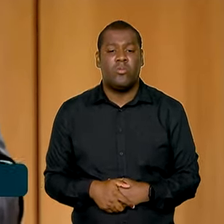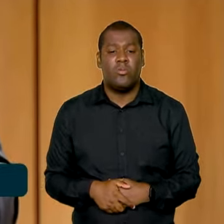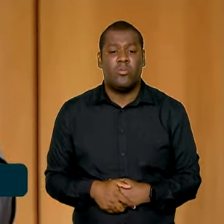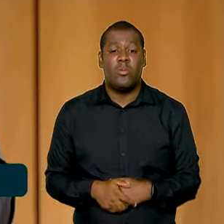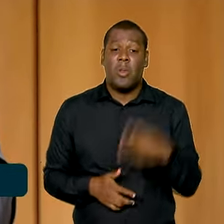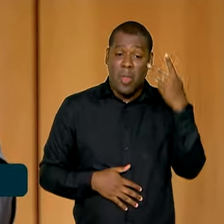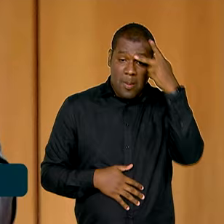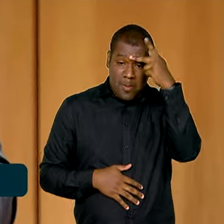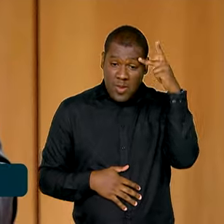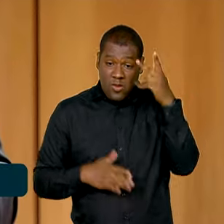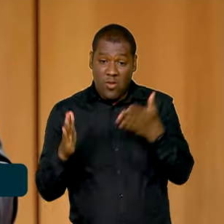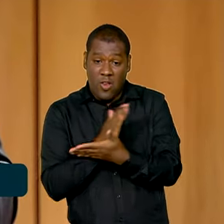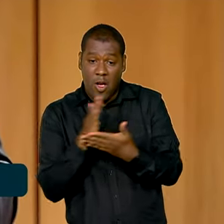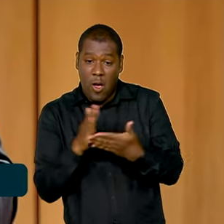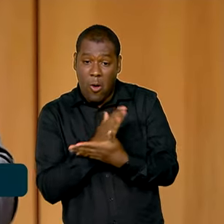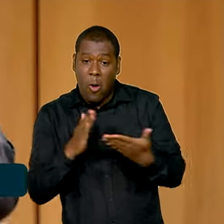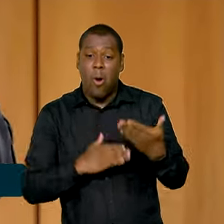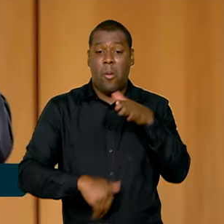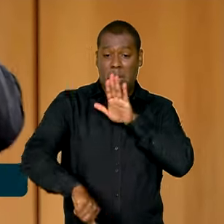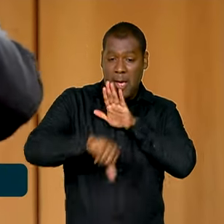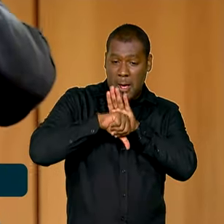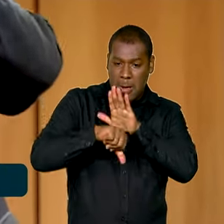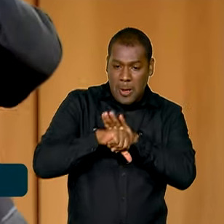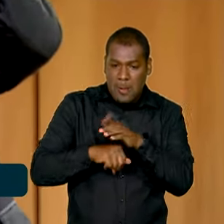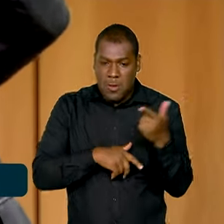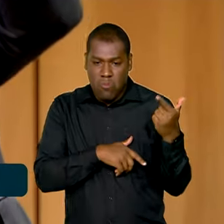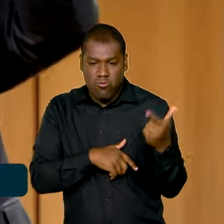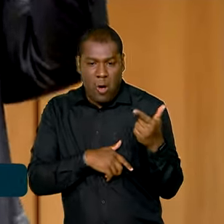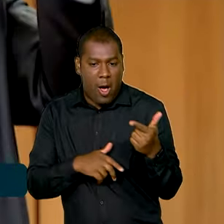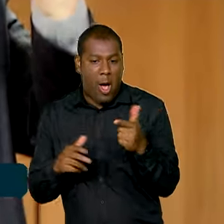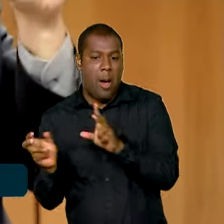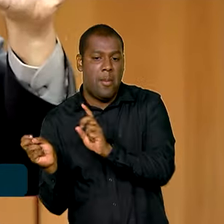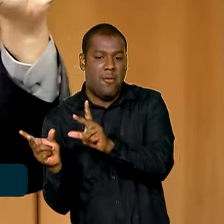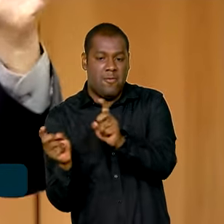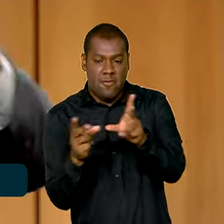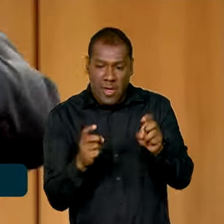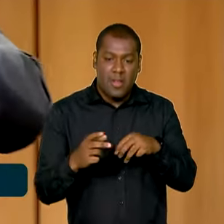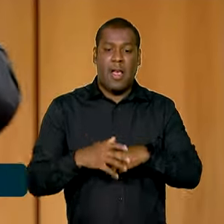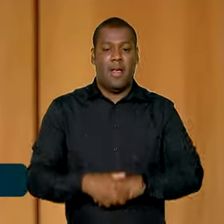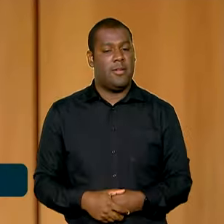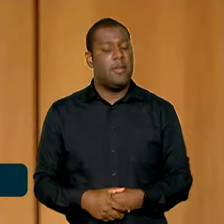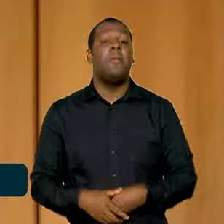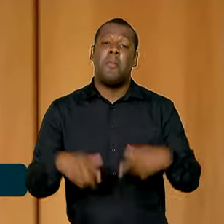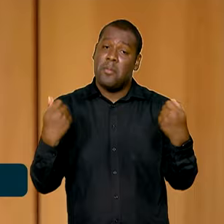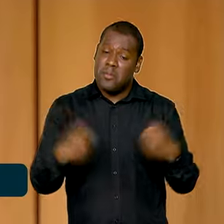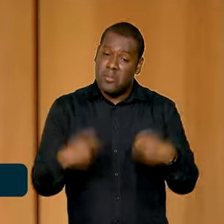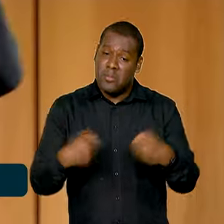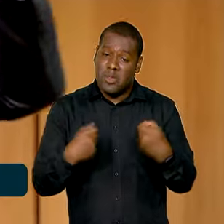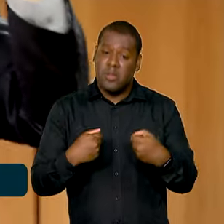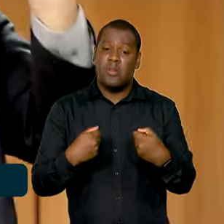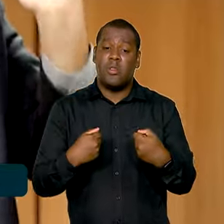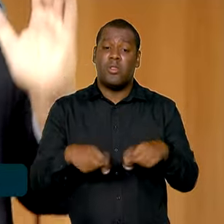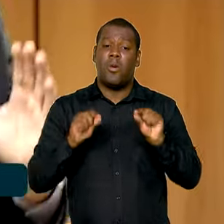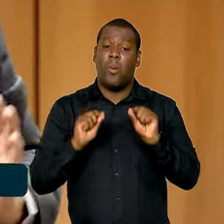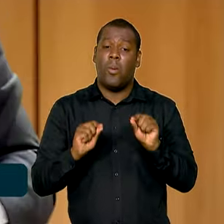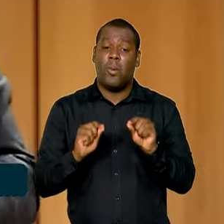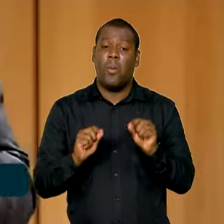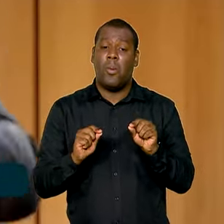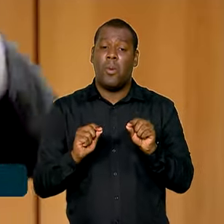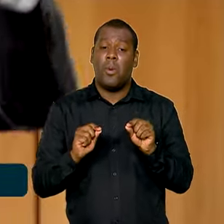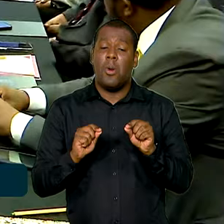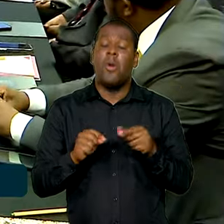armamentismo irresponsável. Então, esses passos foram dados e isso que nós dividimos com o ministro